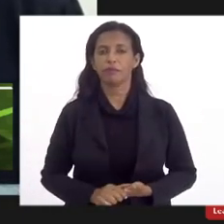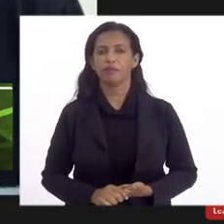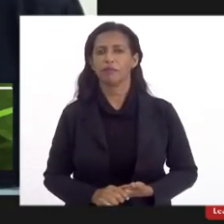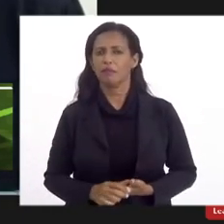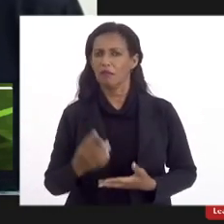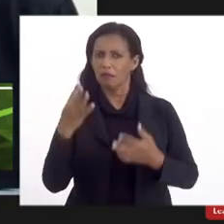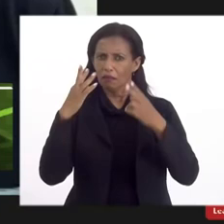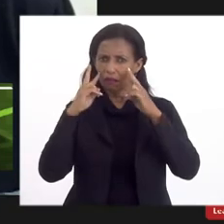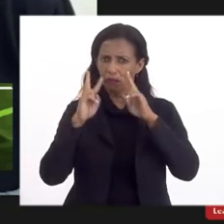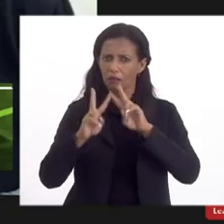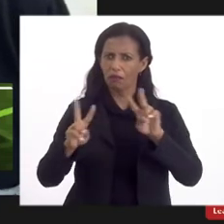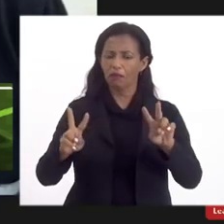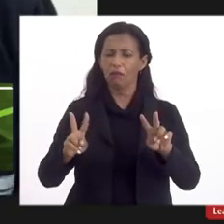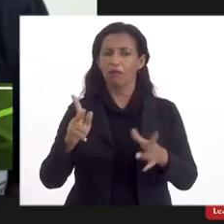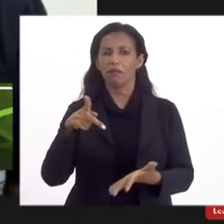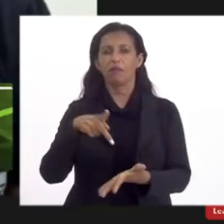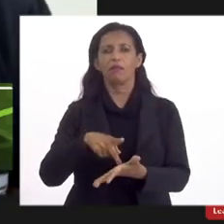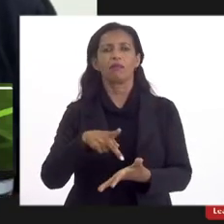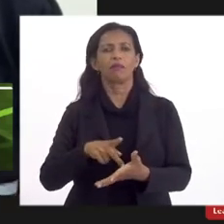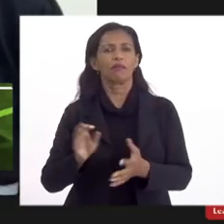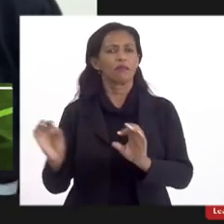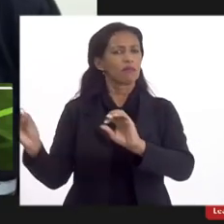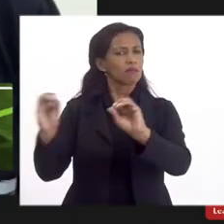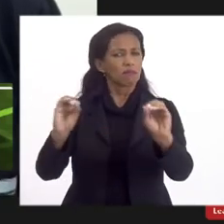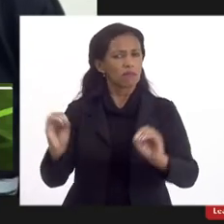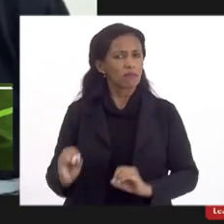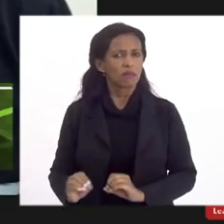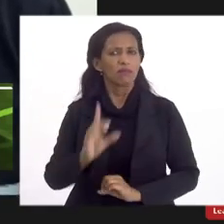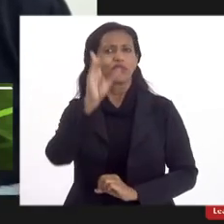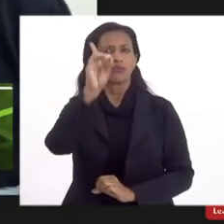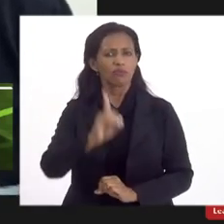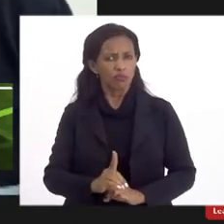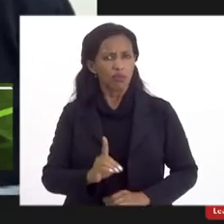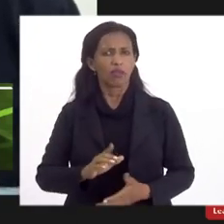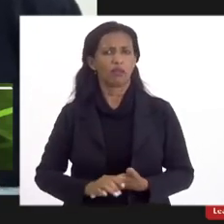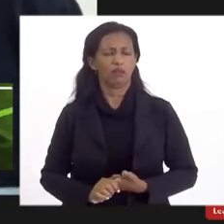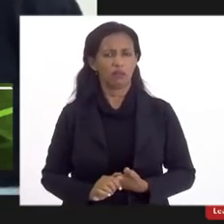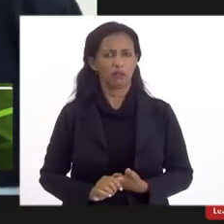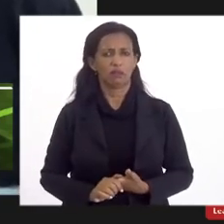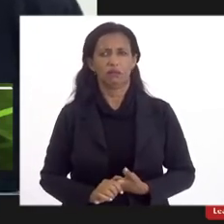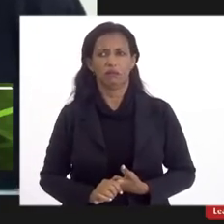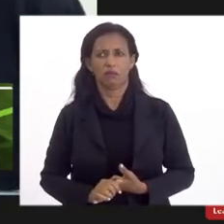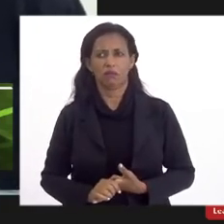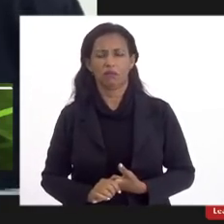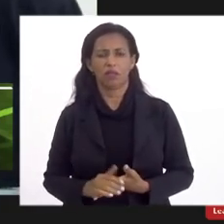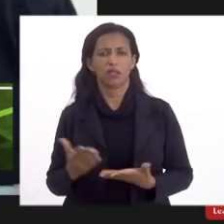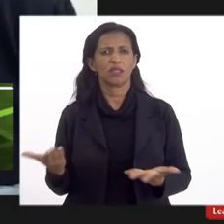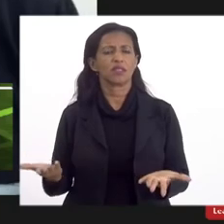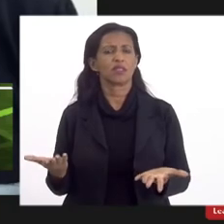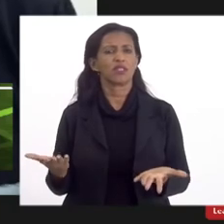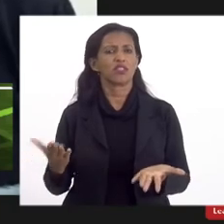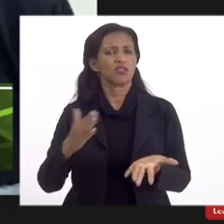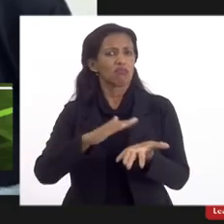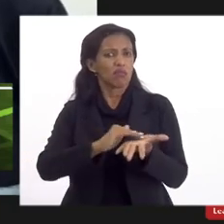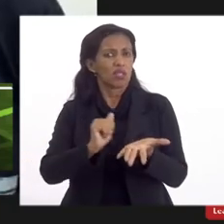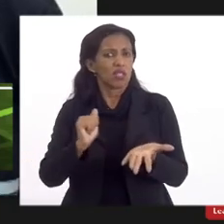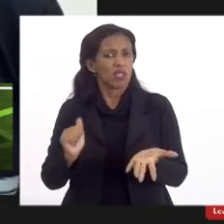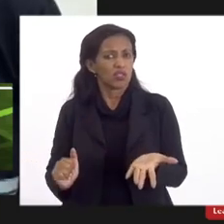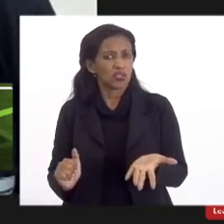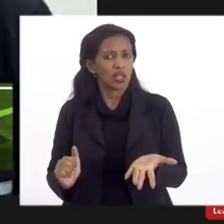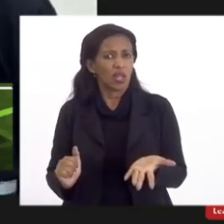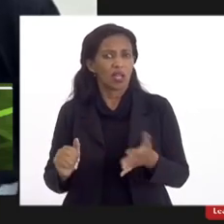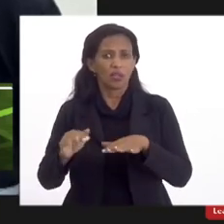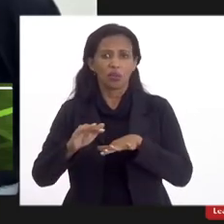atentassem de fato para que nenhum direito seja seja firmado a